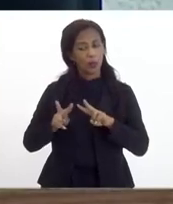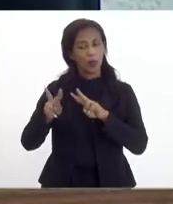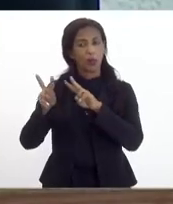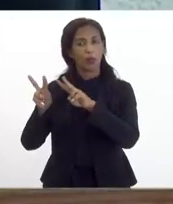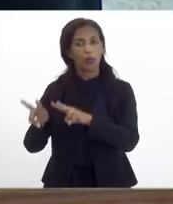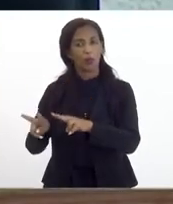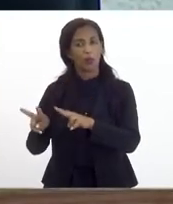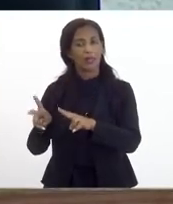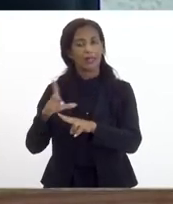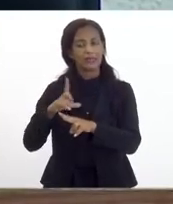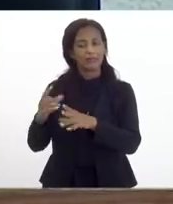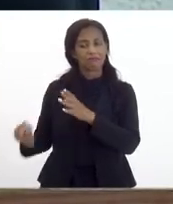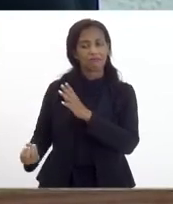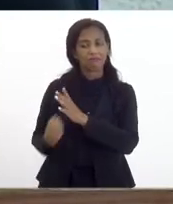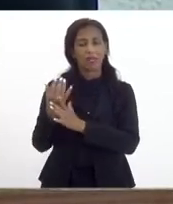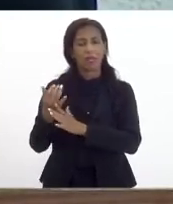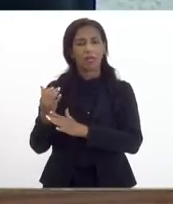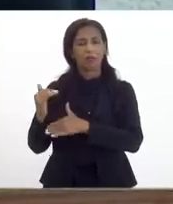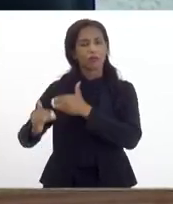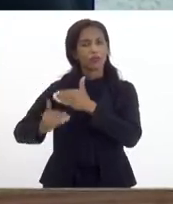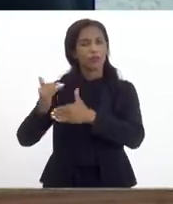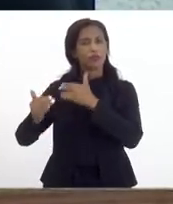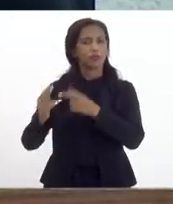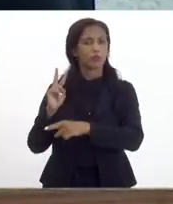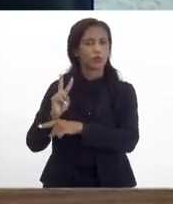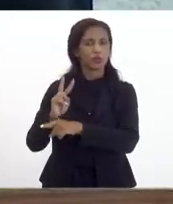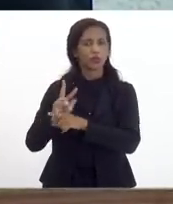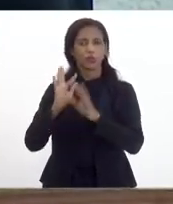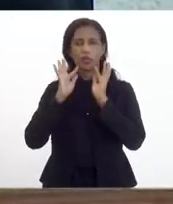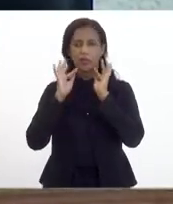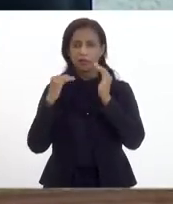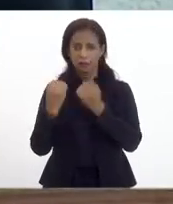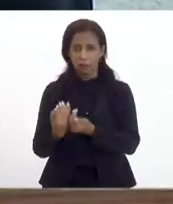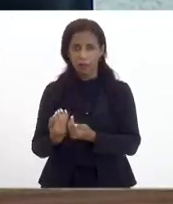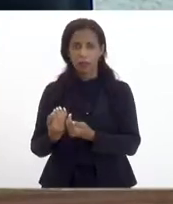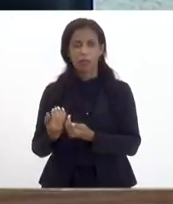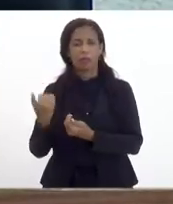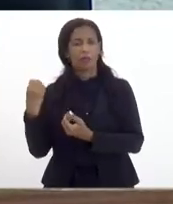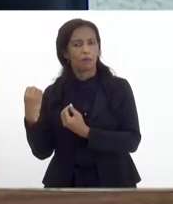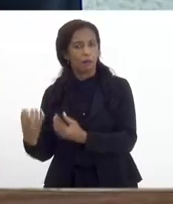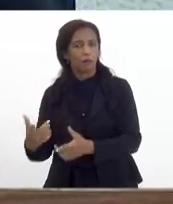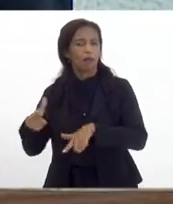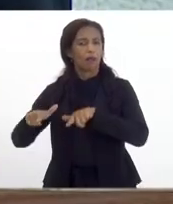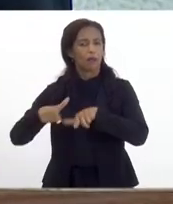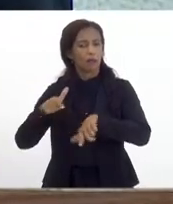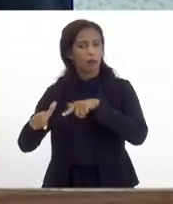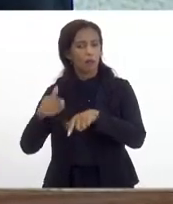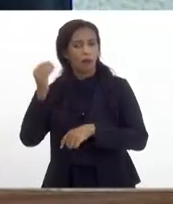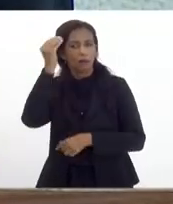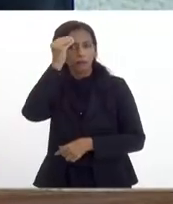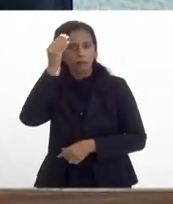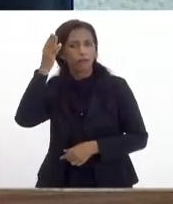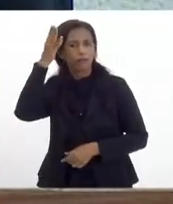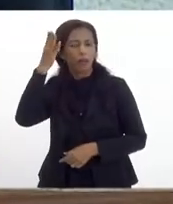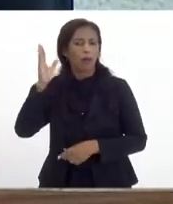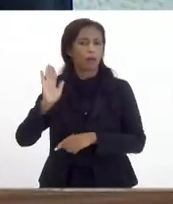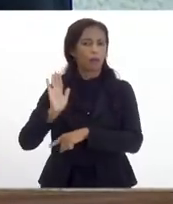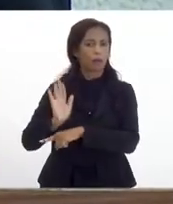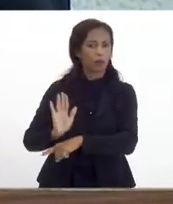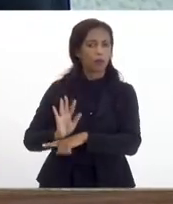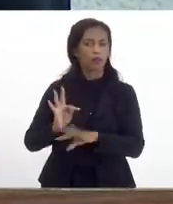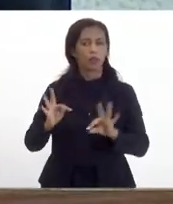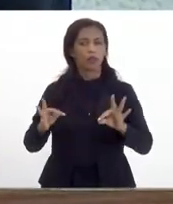criar o desenvolvimento criar oportunidade de atender essas famílias mas gerar o emprego o conhecimento para que a possa atender